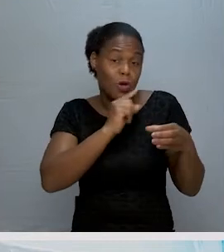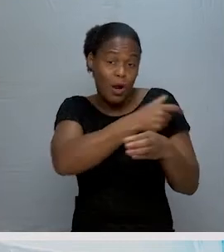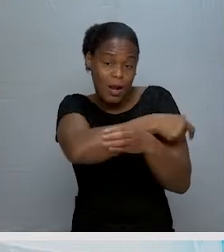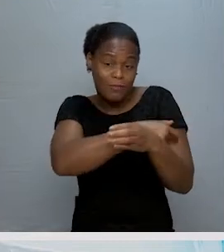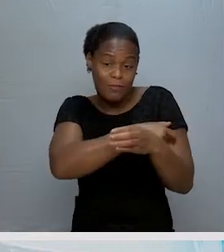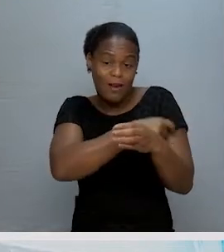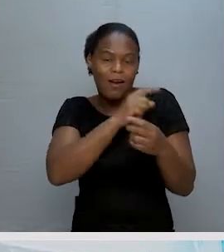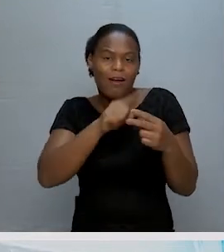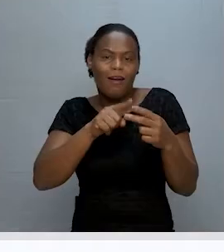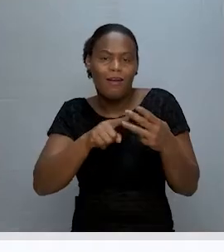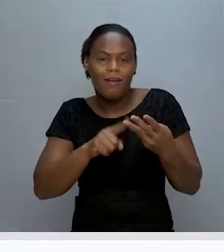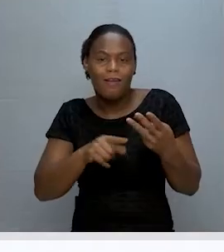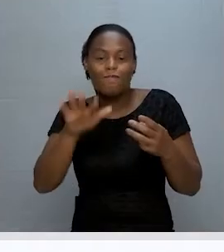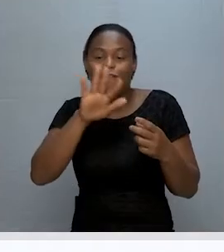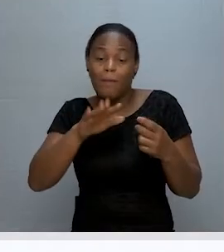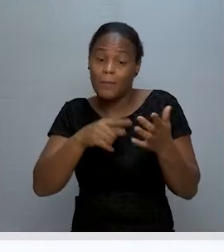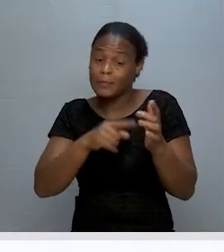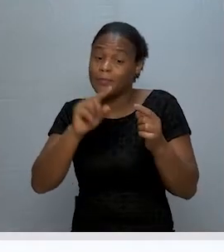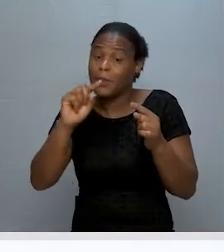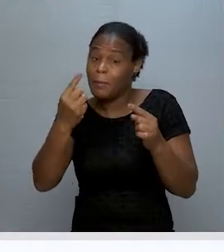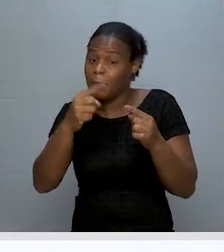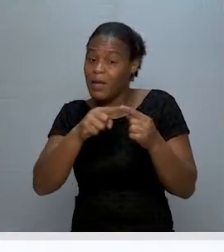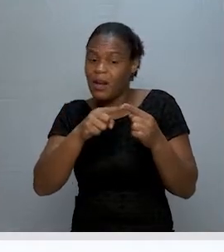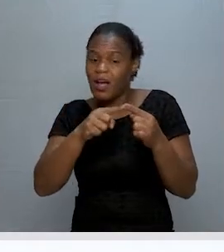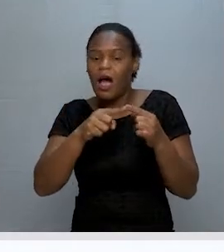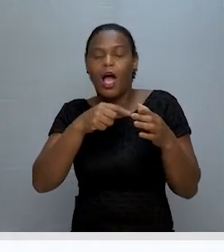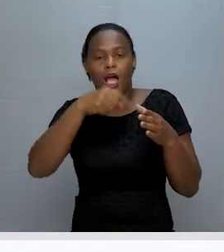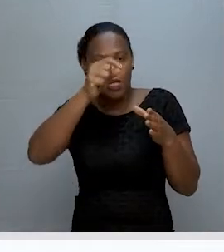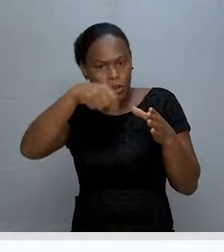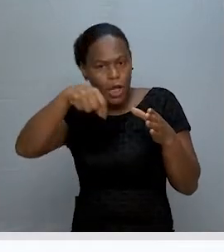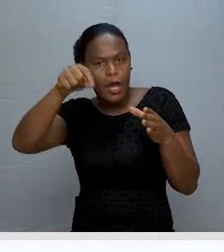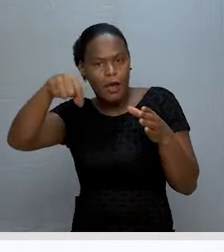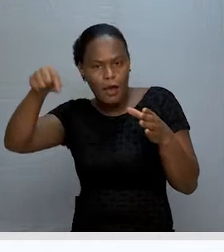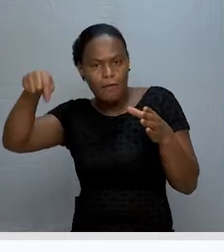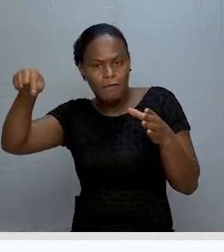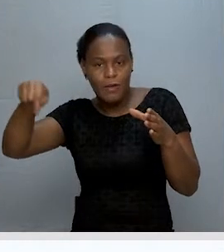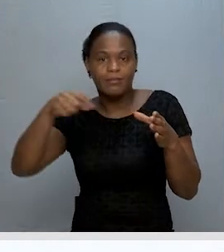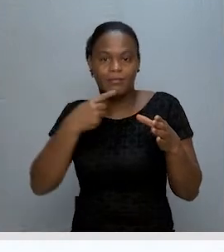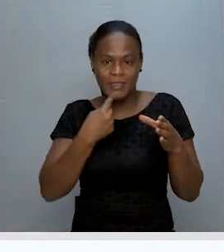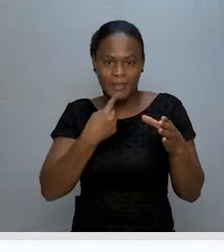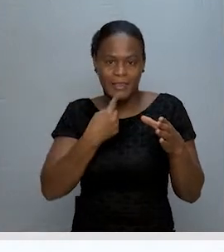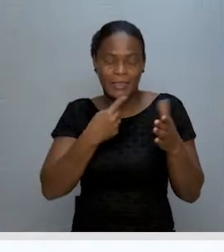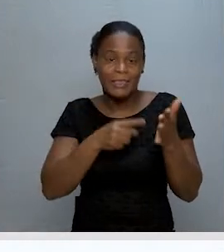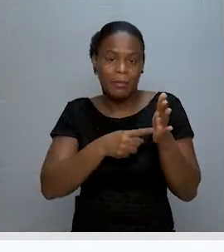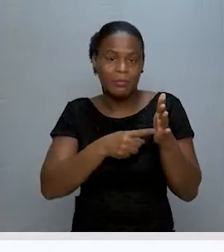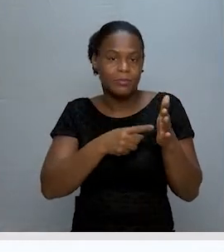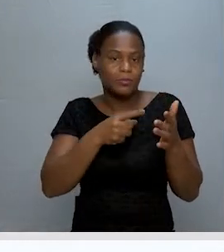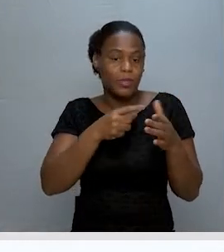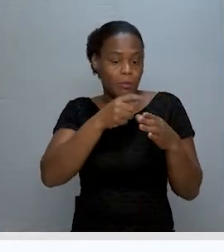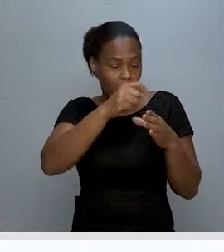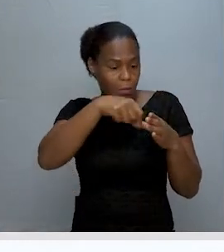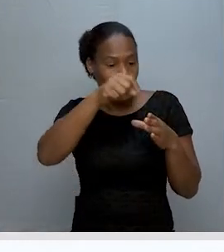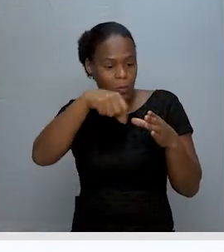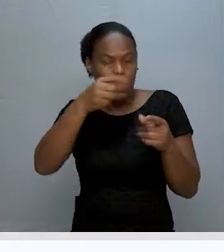das seguintes maneiras. Primeiro, por extensão. O que é que significa isso? Consiste em enumerar ou